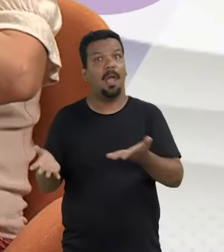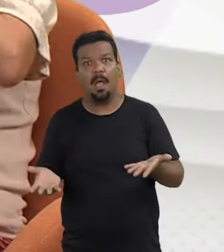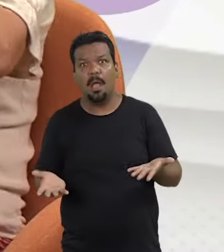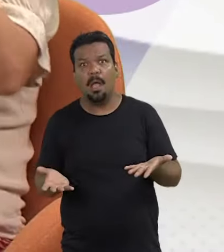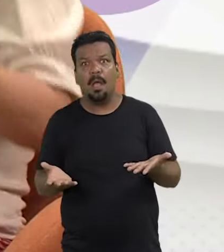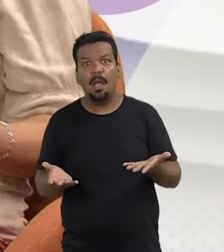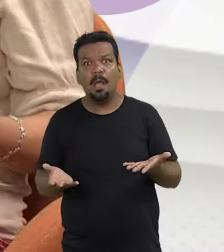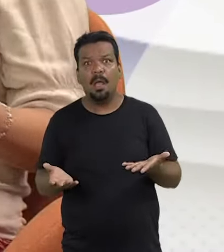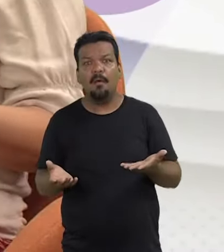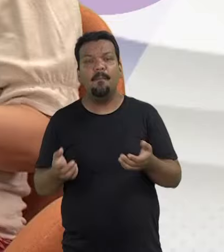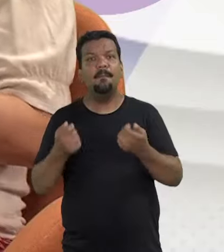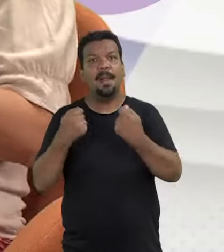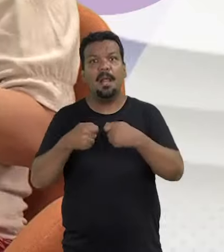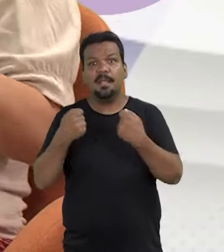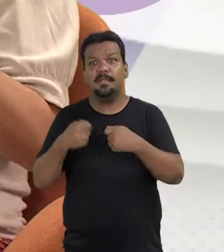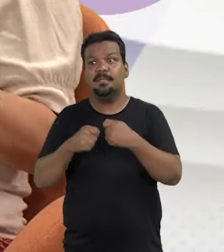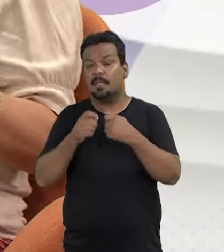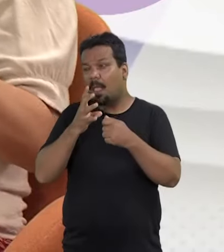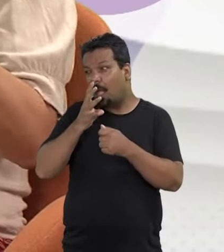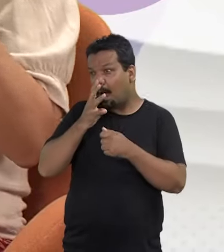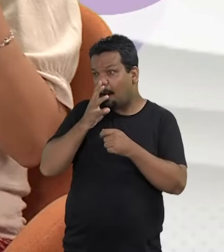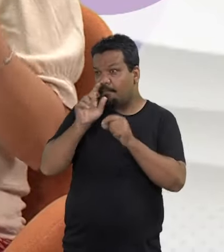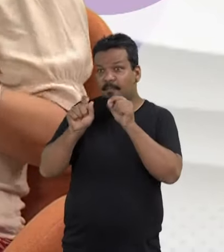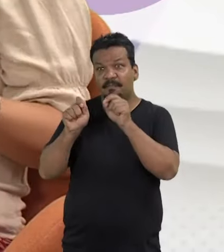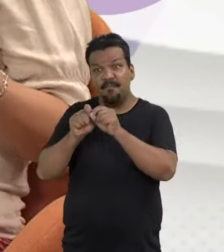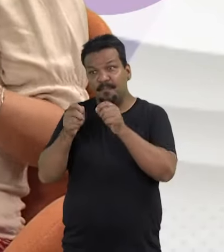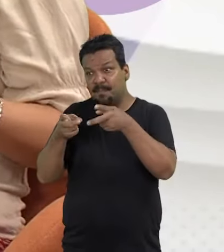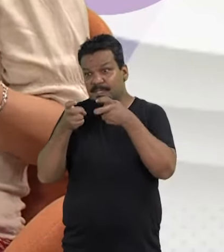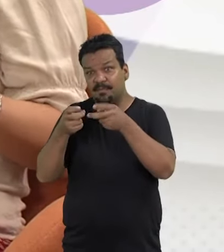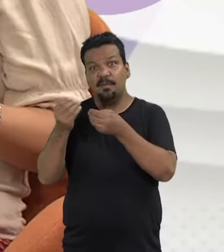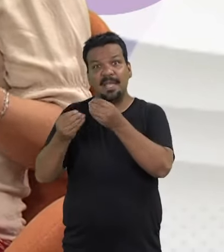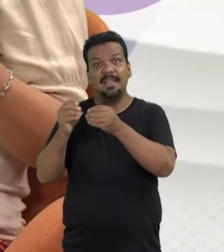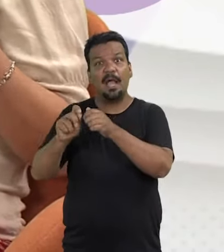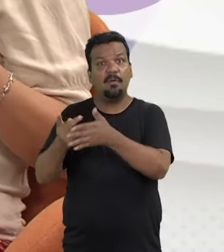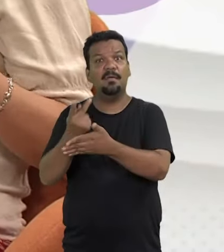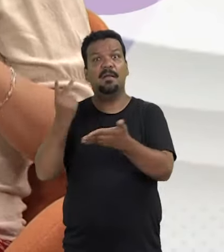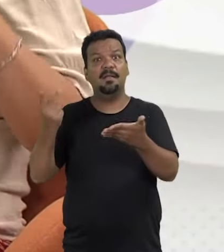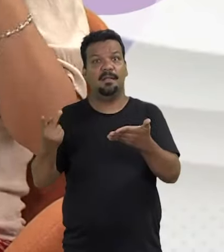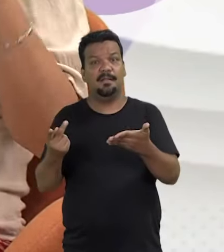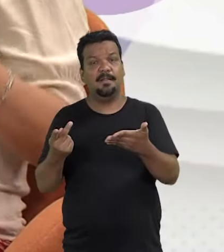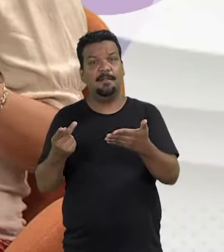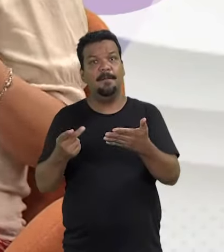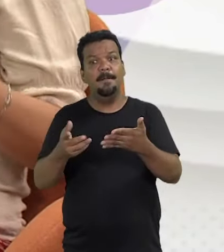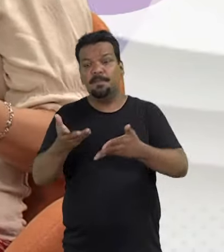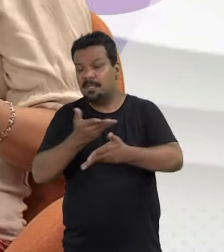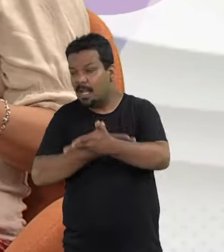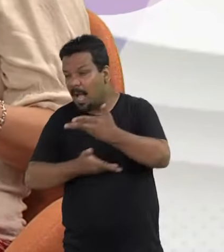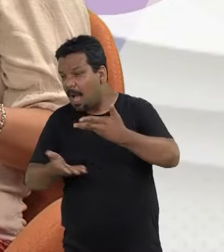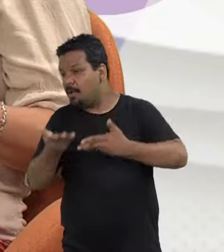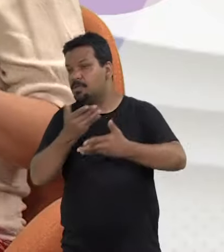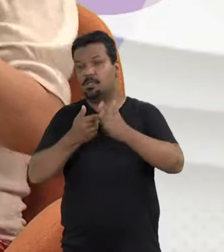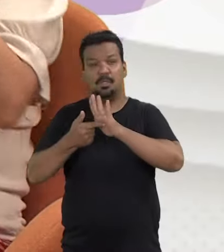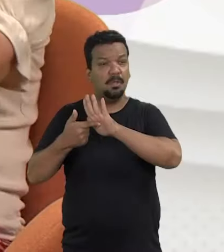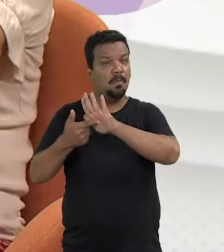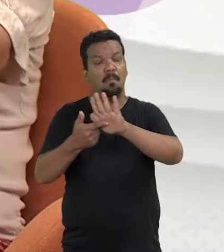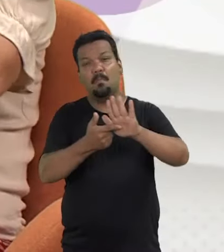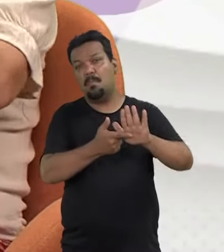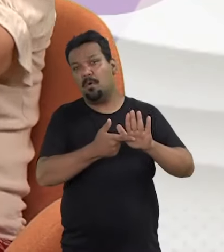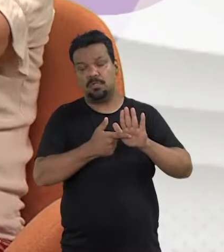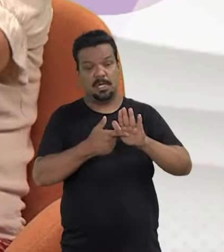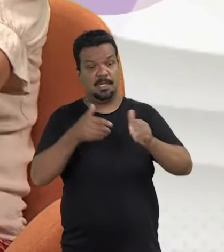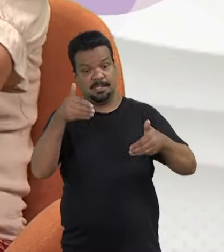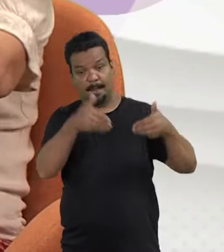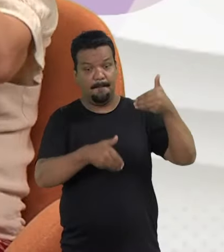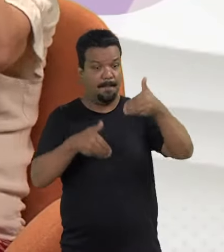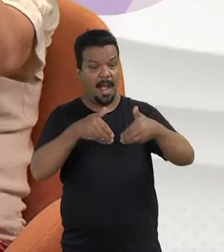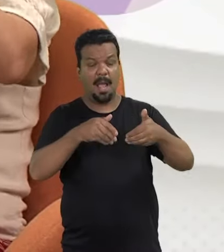lá. A maioria das vezes a gente votou e deixou para lá. Então, é um processo que a mídia ainda está com uma lacuna gigante em relação a trazer